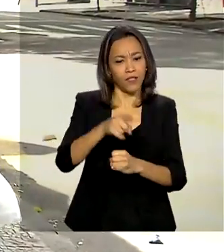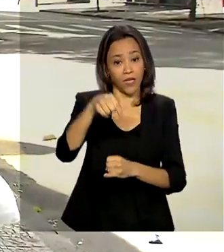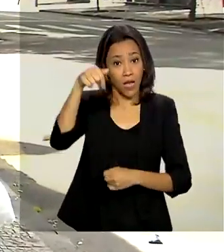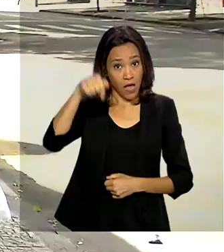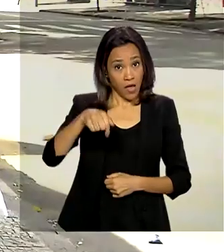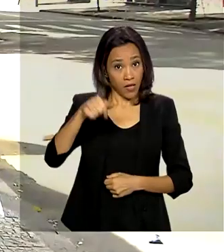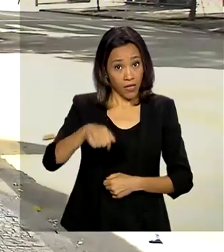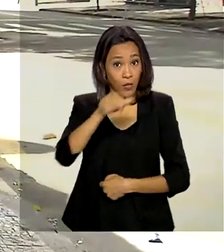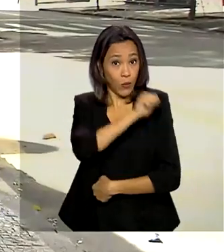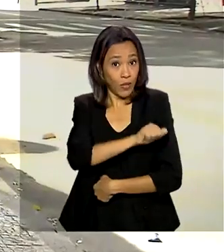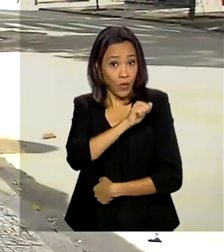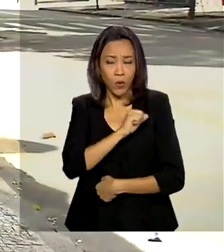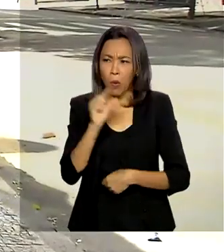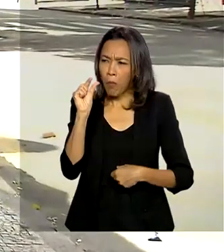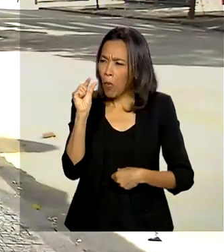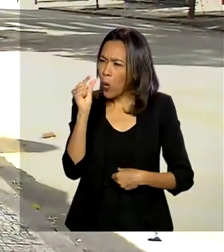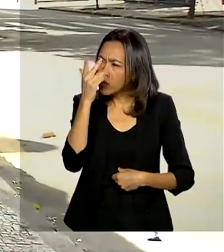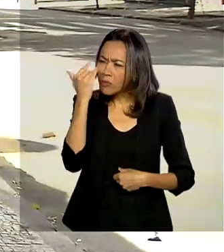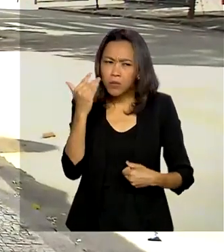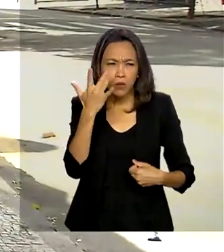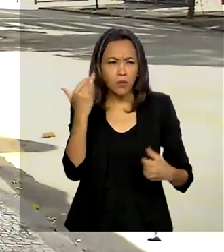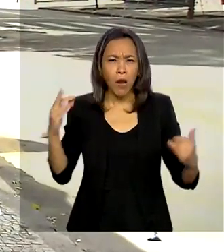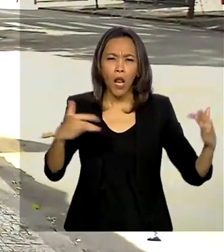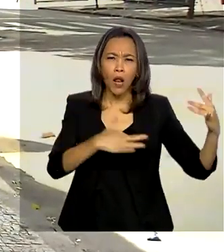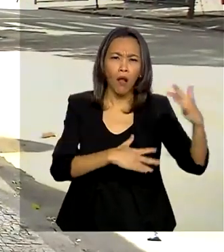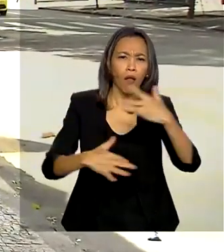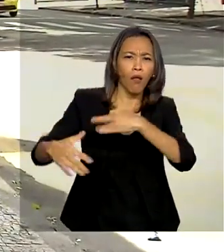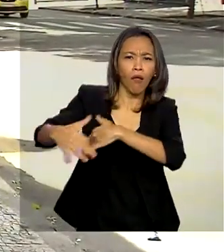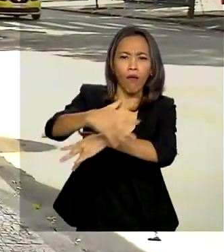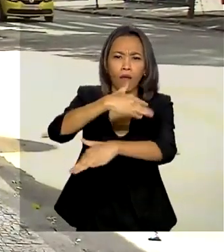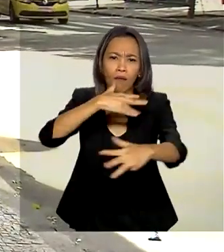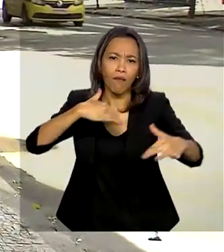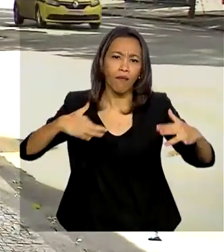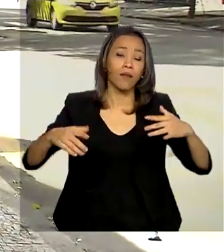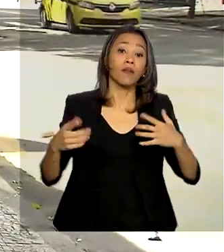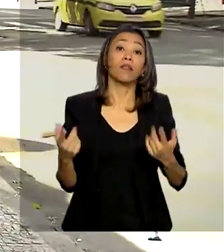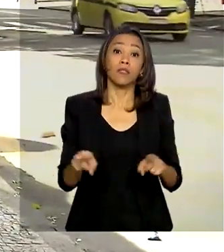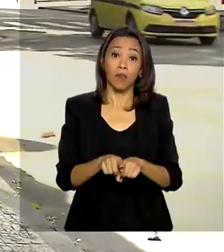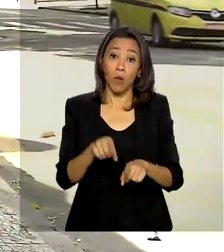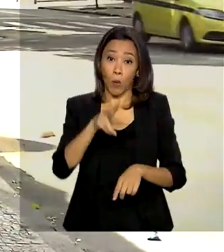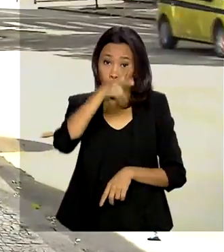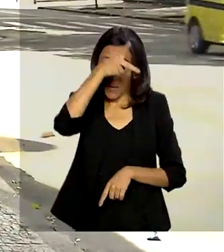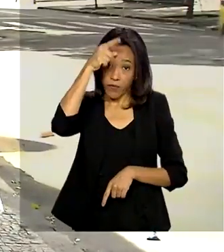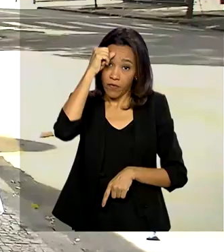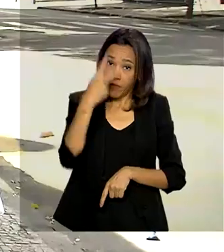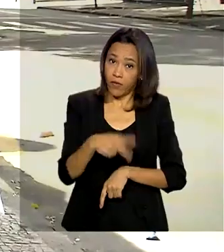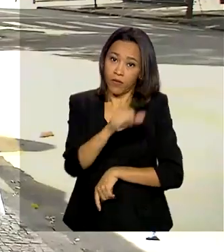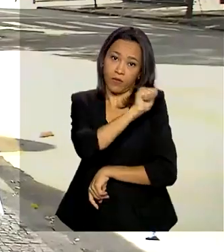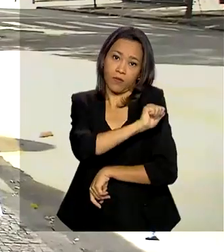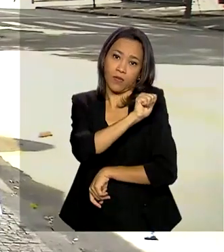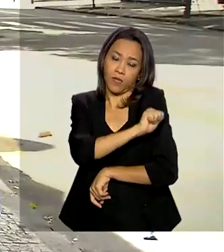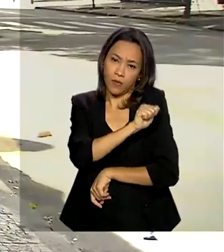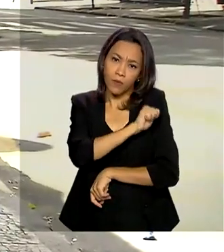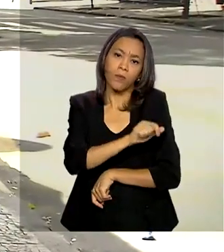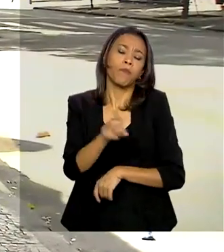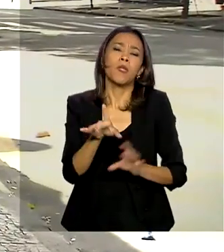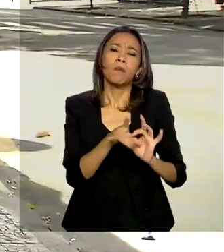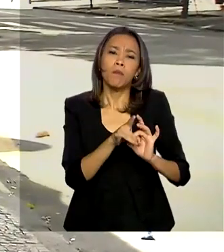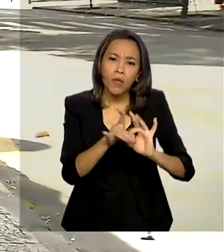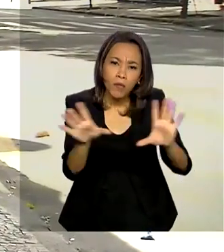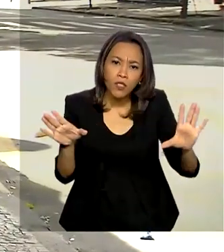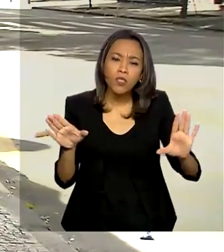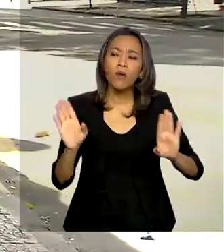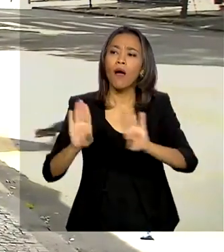movimento nas ruas, em virtude do isolamento social. Mas com novidade, o prefeito Marcelo Crivella liberou a reabertura de alguns